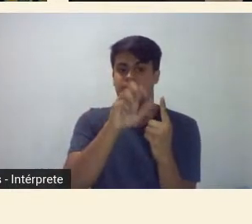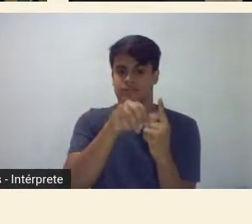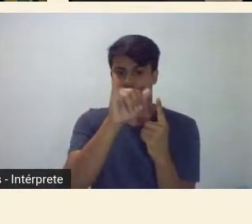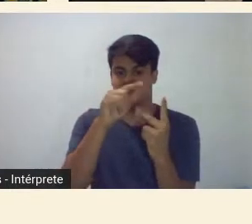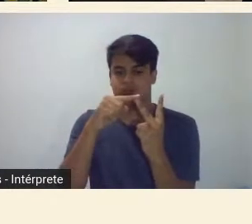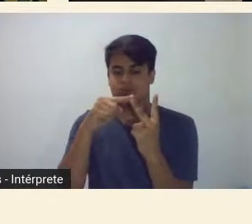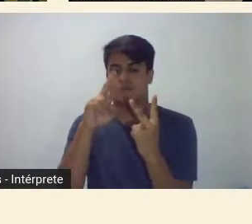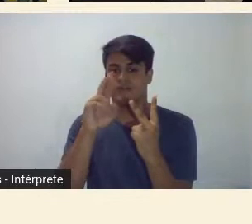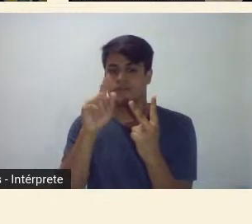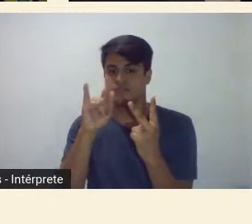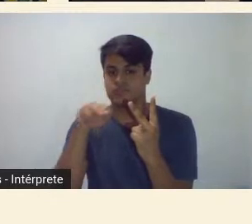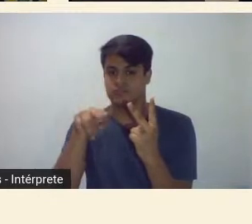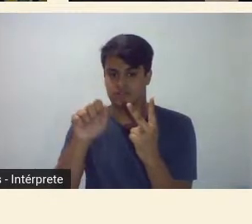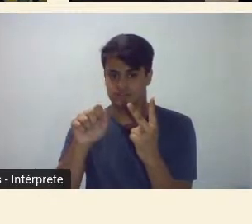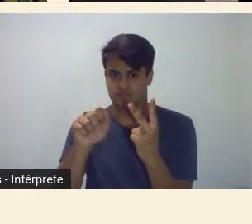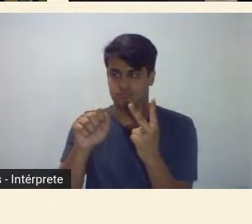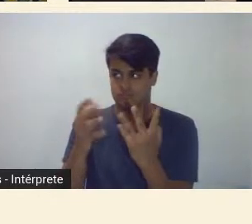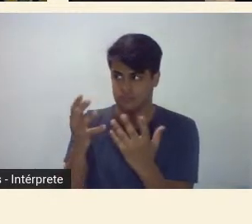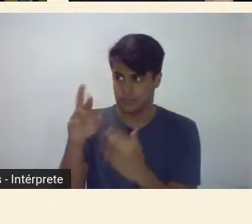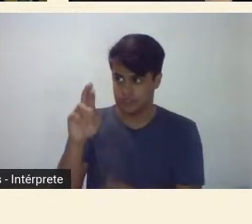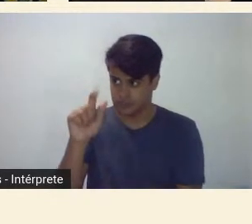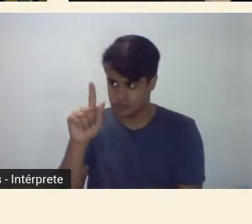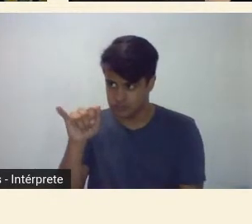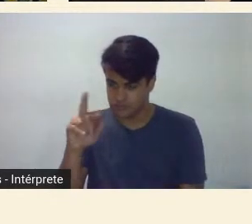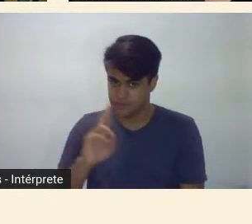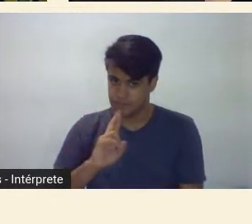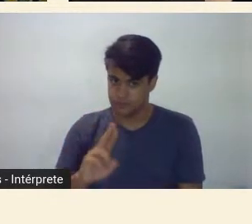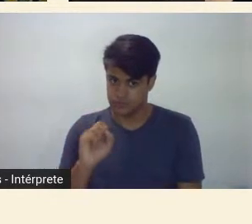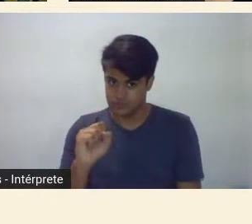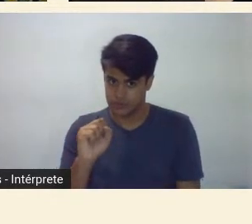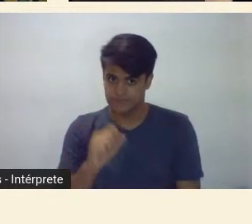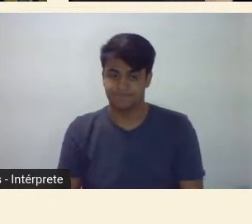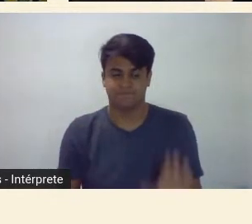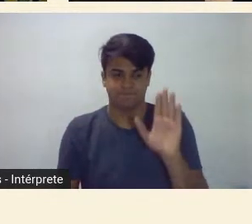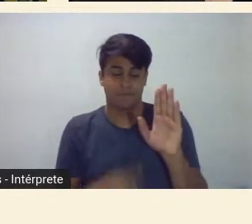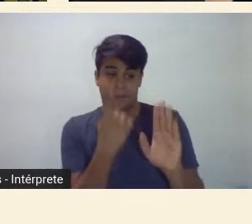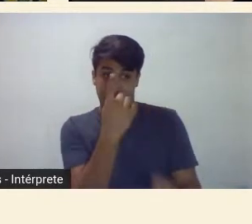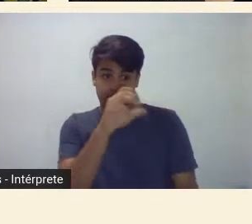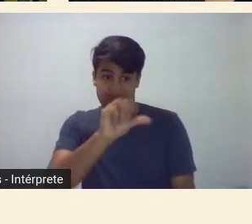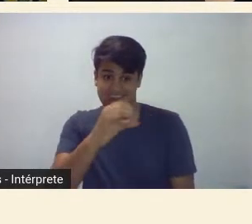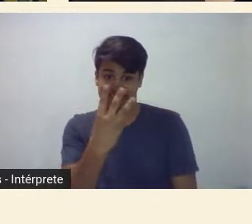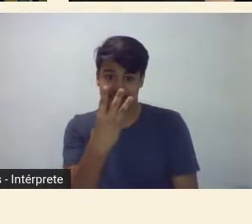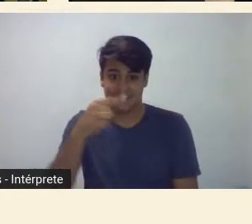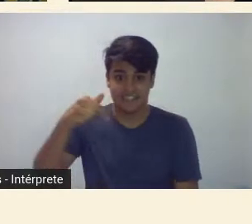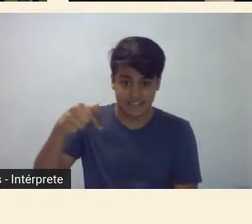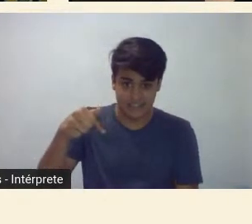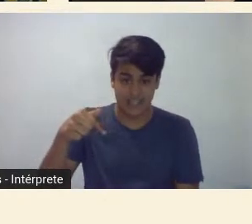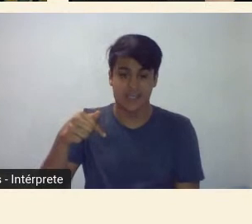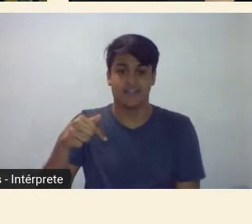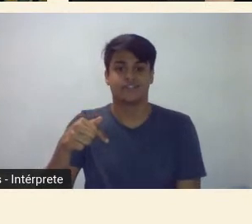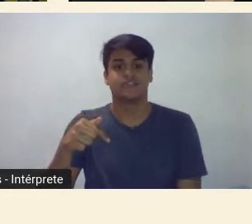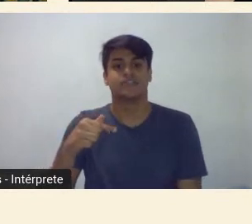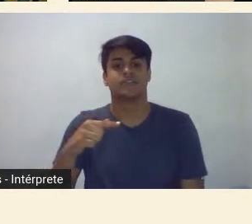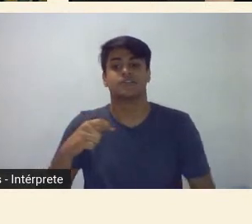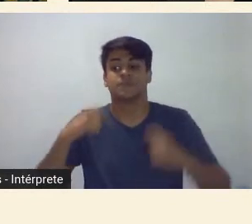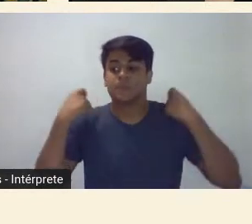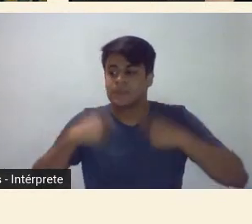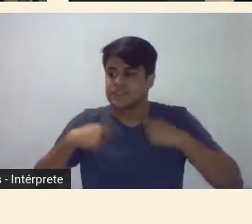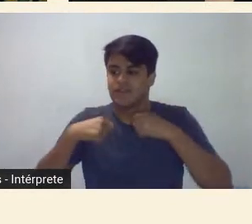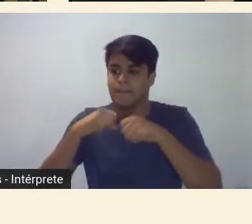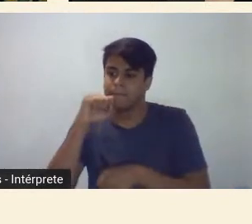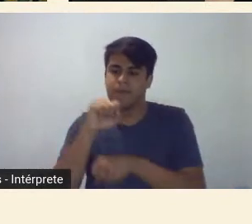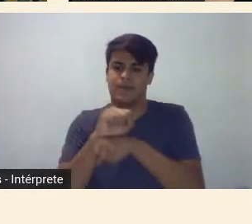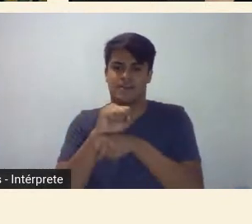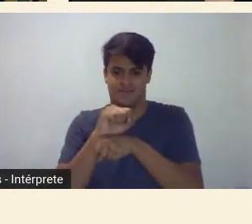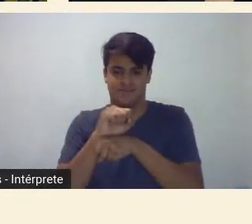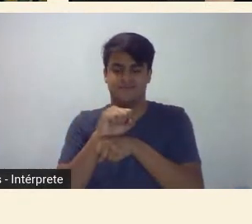quer responder Regina? pode ser bom em 1937 a gente considerou o marco a gente tinha que parar em algum lugar e